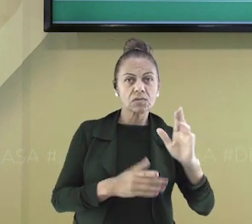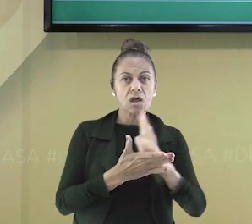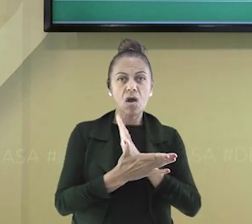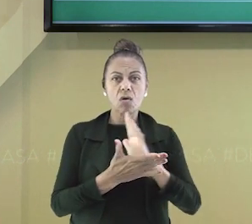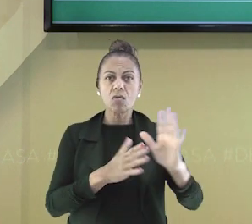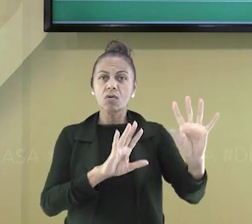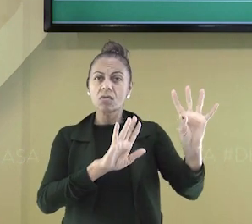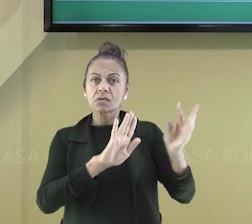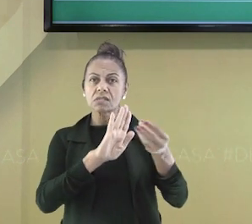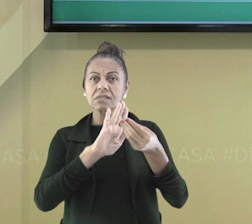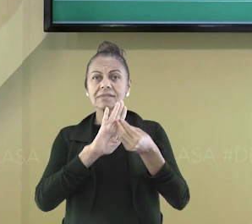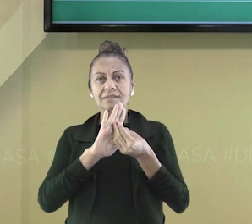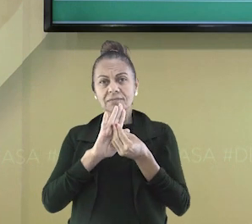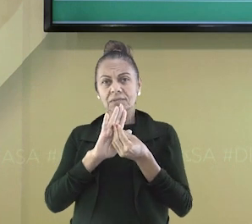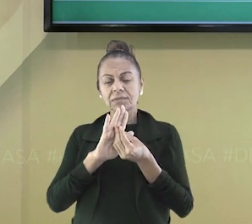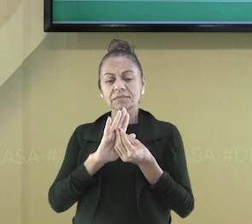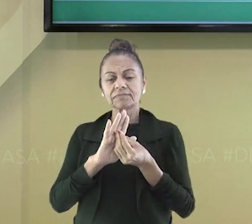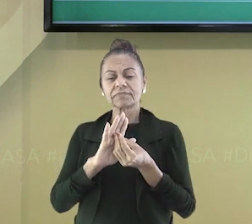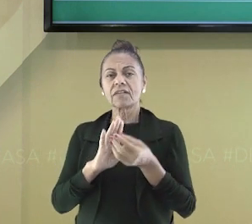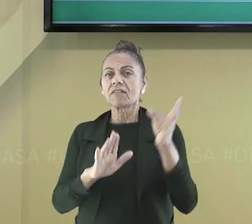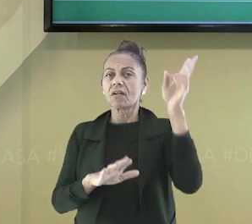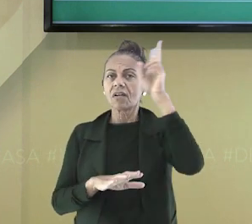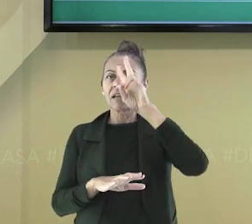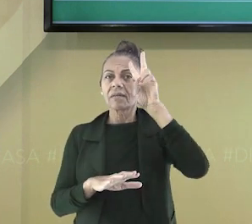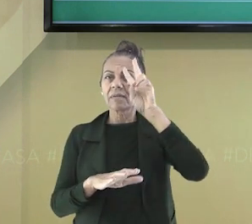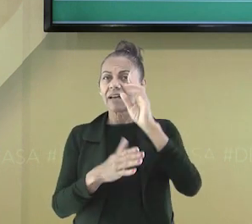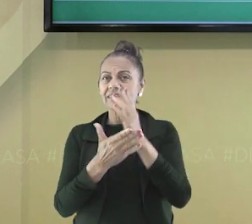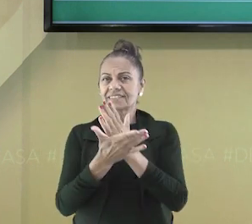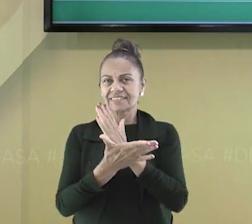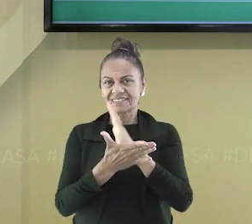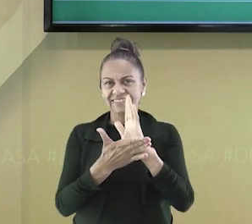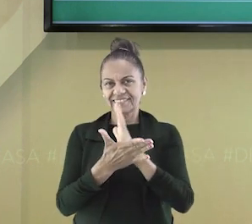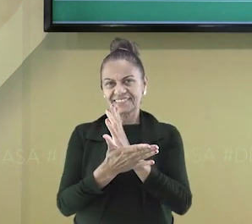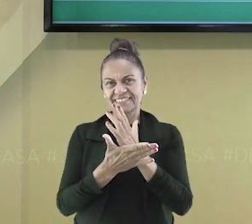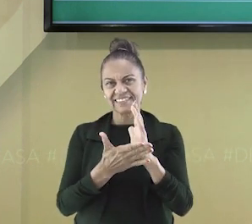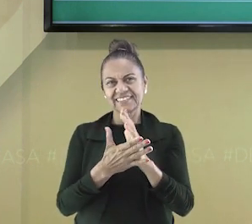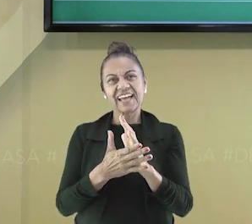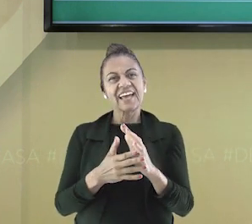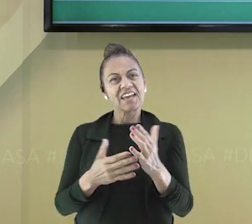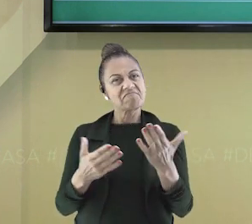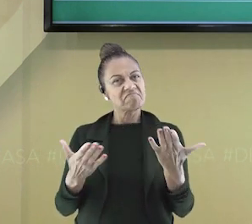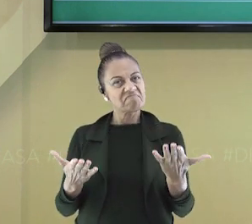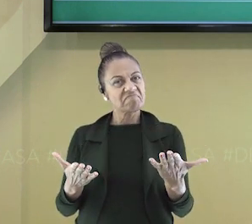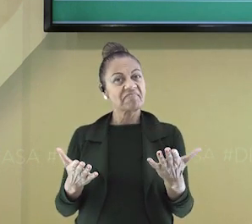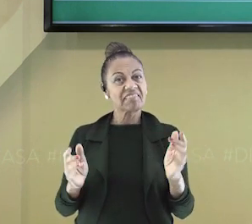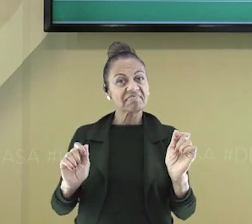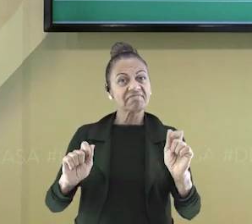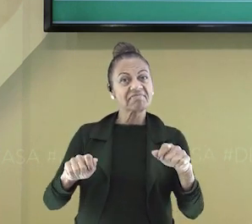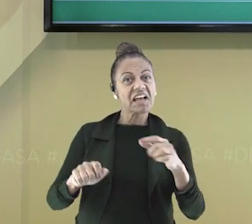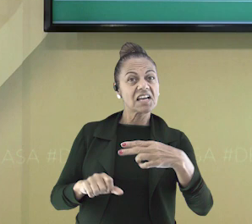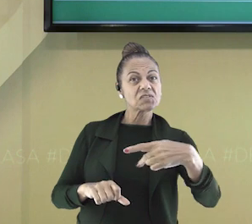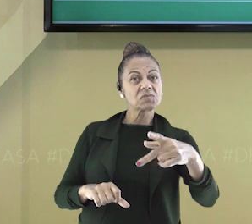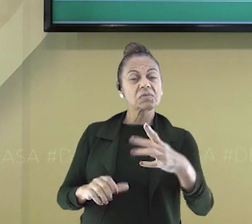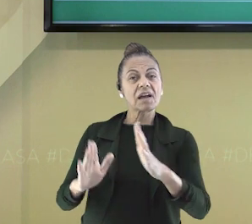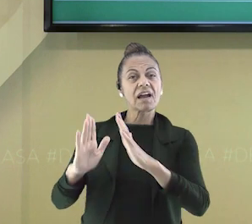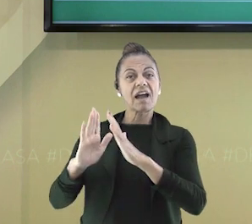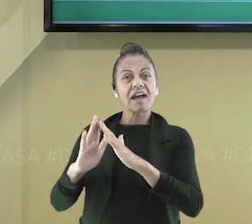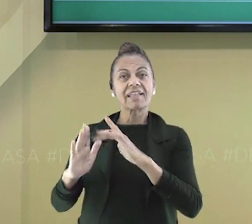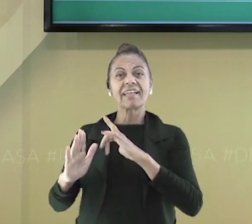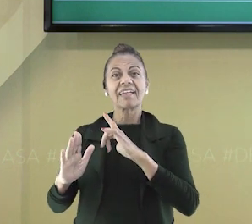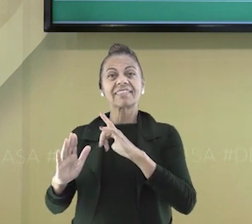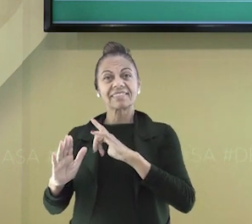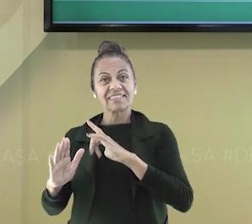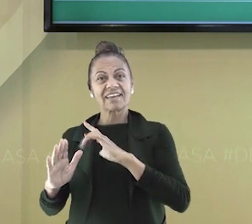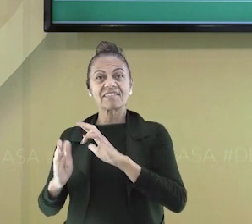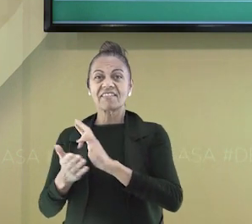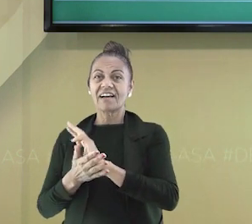religiosos e de outros que temos em nosso lar. Vou lembrar de alguns, e é bem provado que em sua